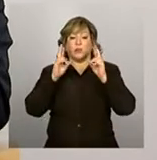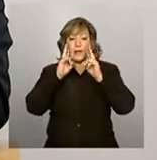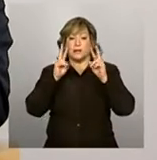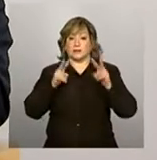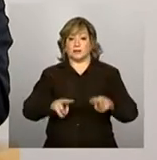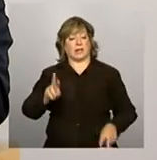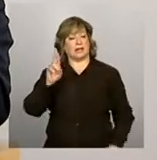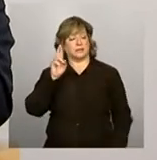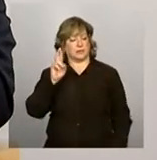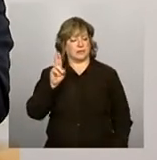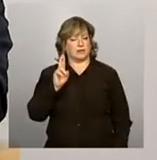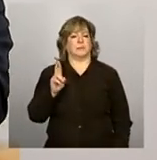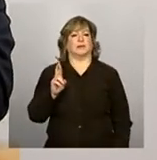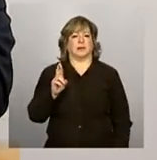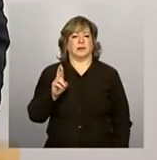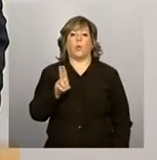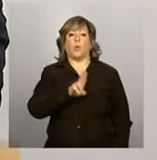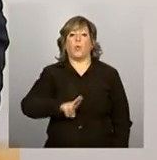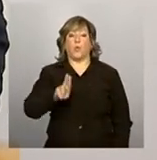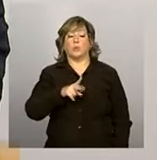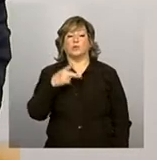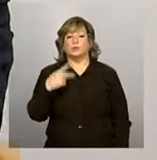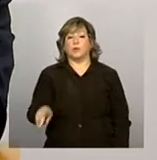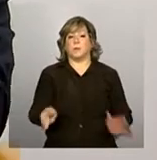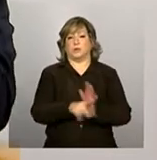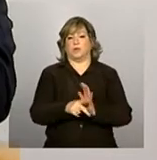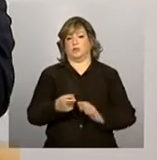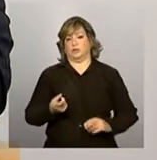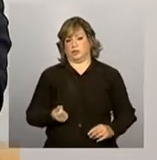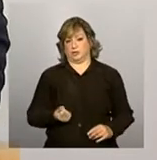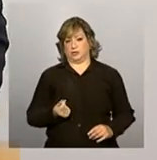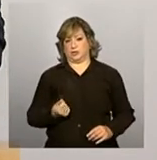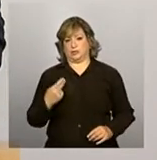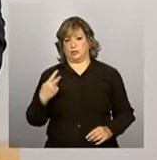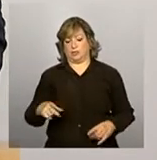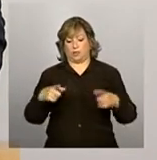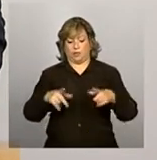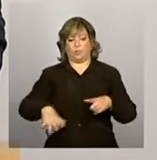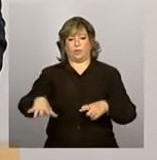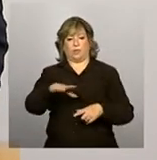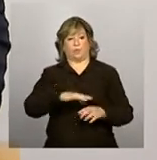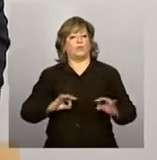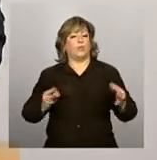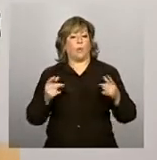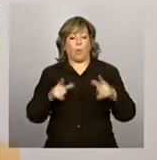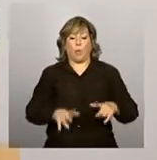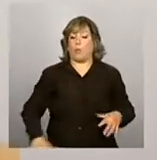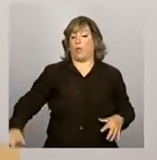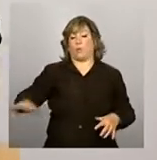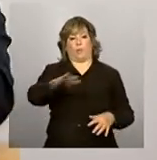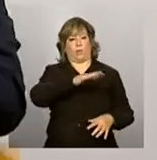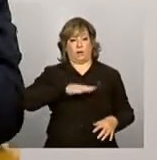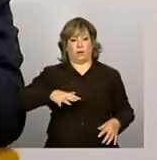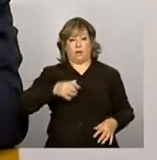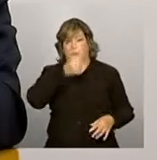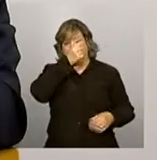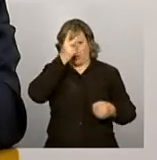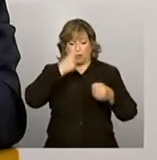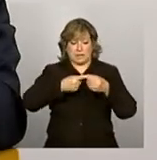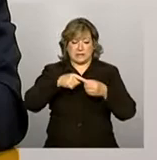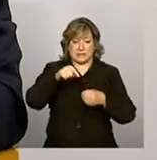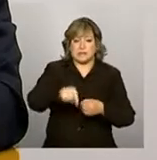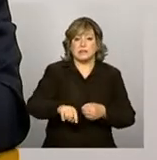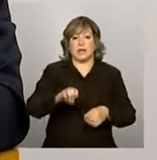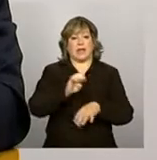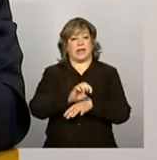responsabilidade no uso dos seus recursos. Esses recursos são de todos da localidade, seja do município, seja do